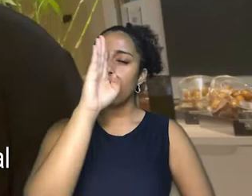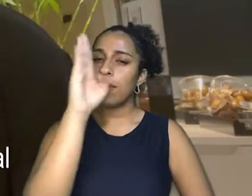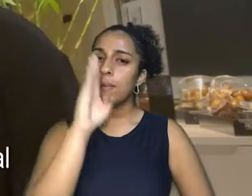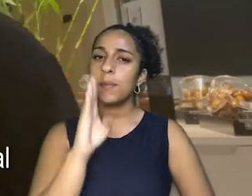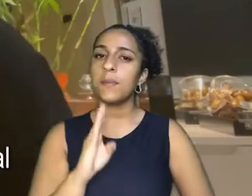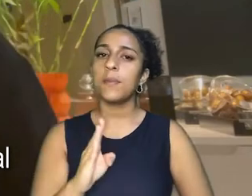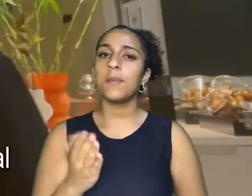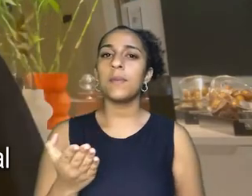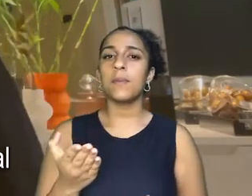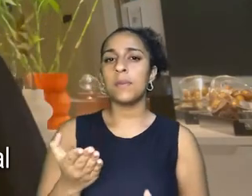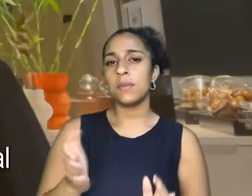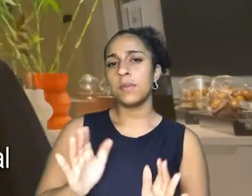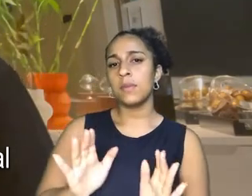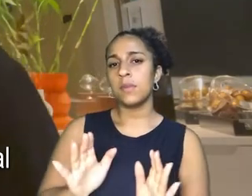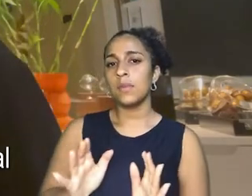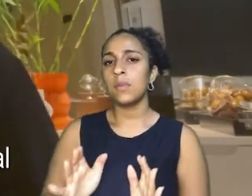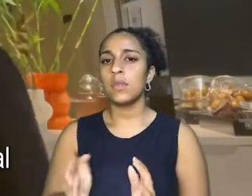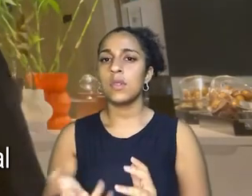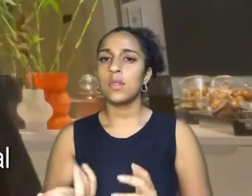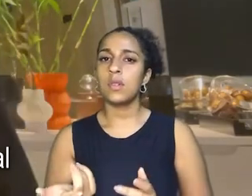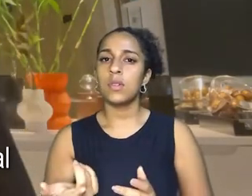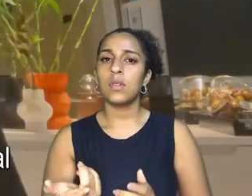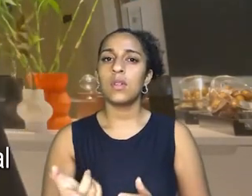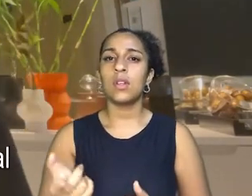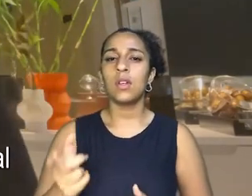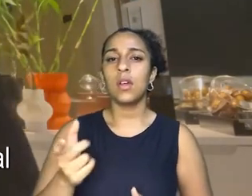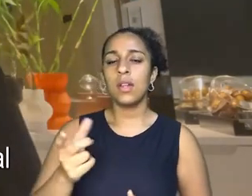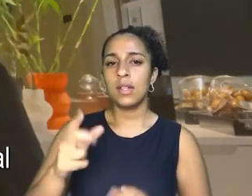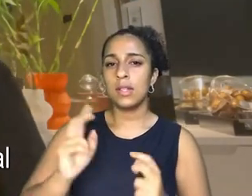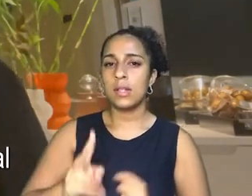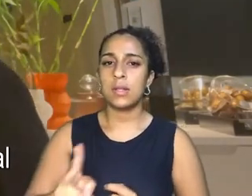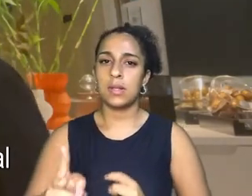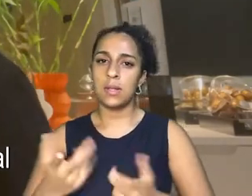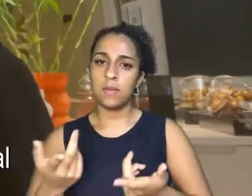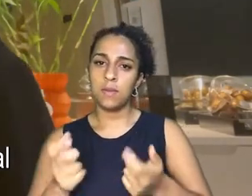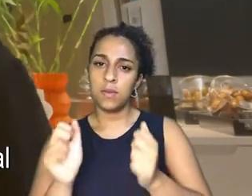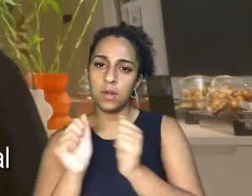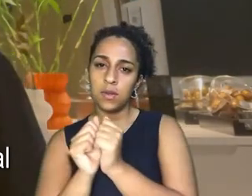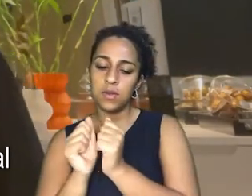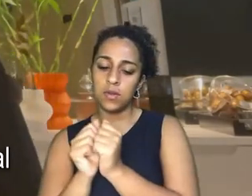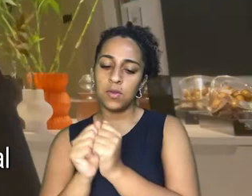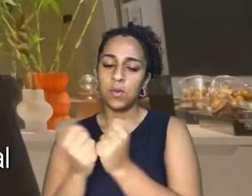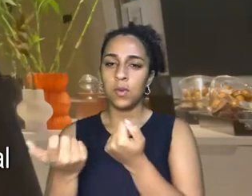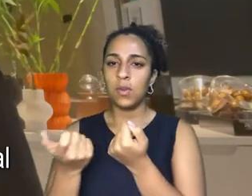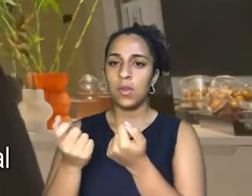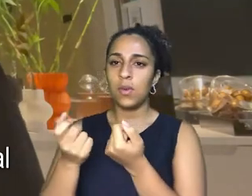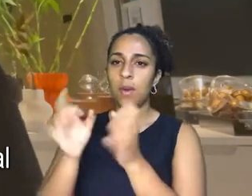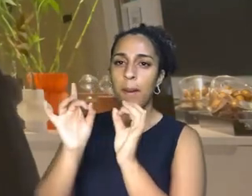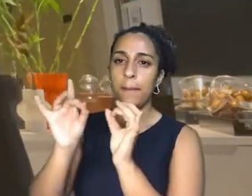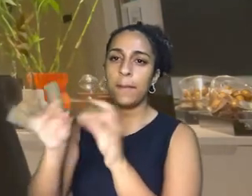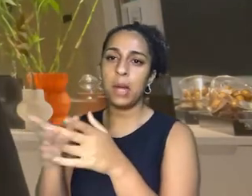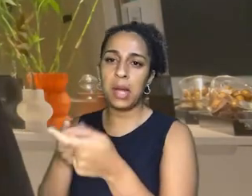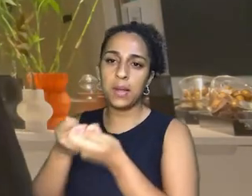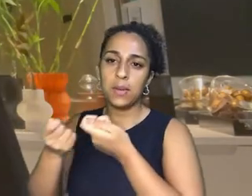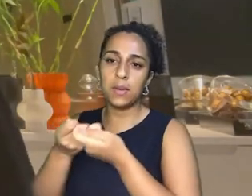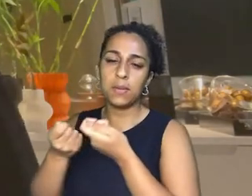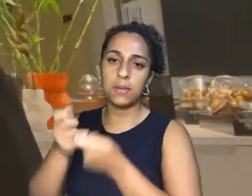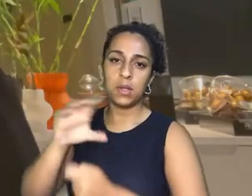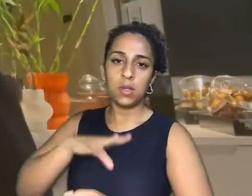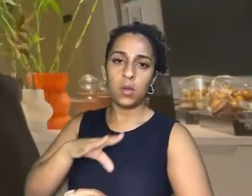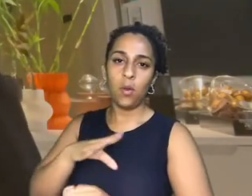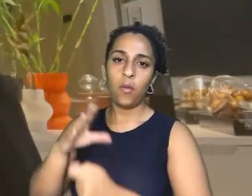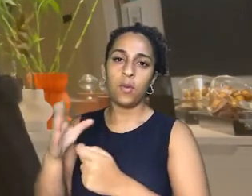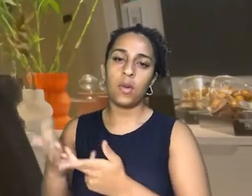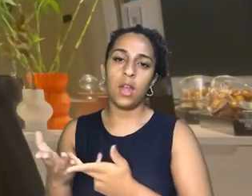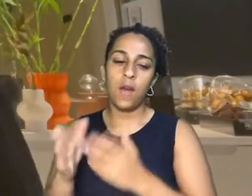continua sendo uma espécie de colônia, sai da dominação de Portugal e passa para a dominação